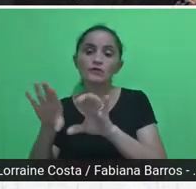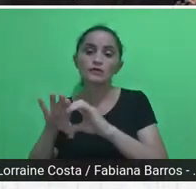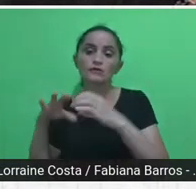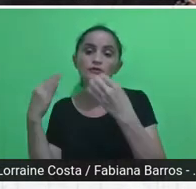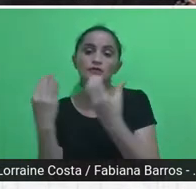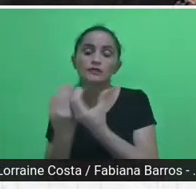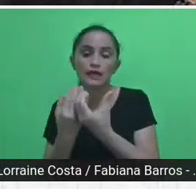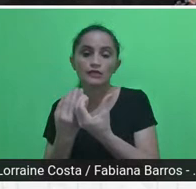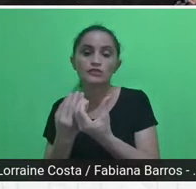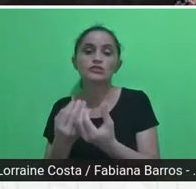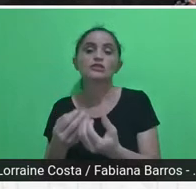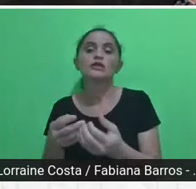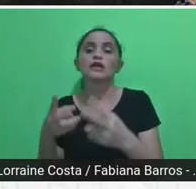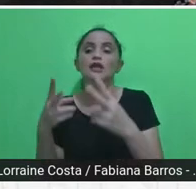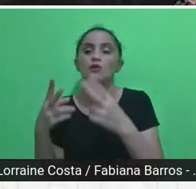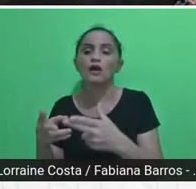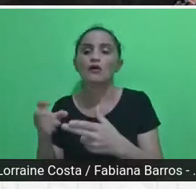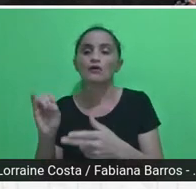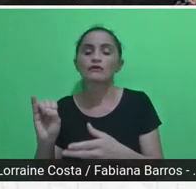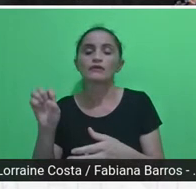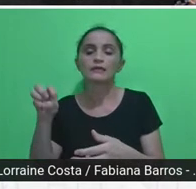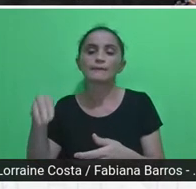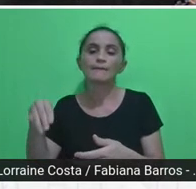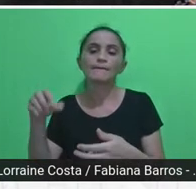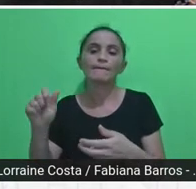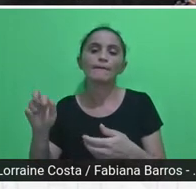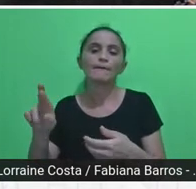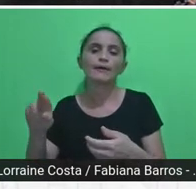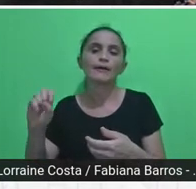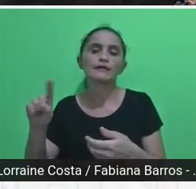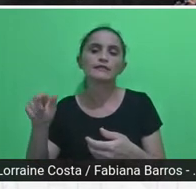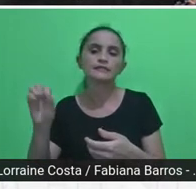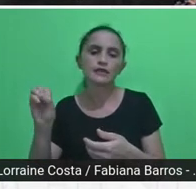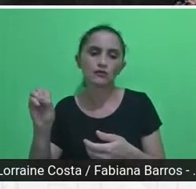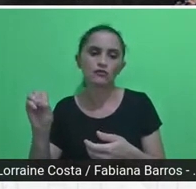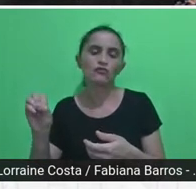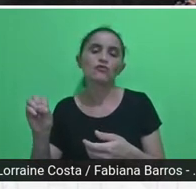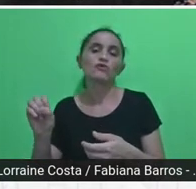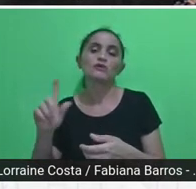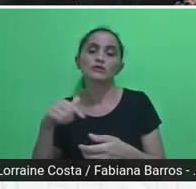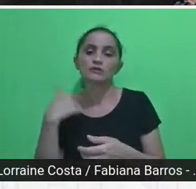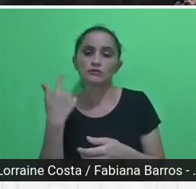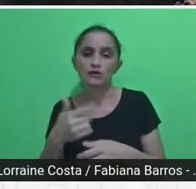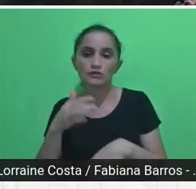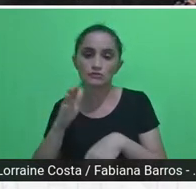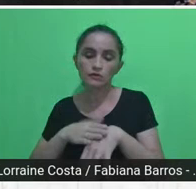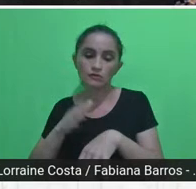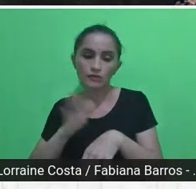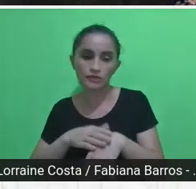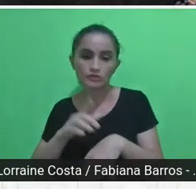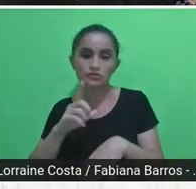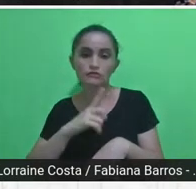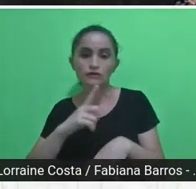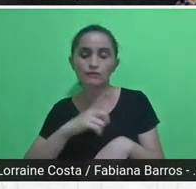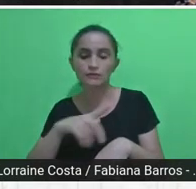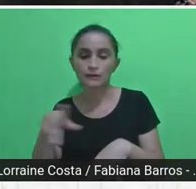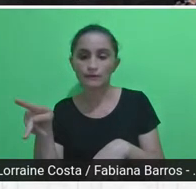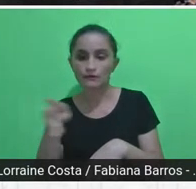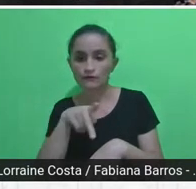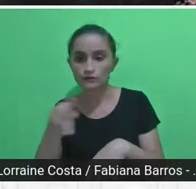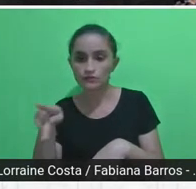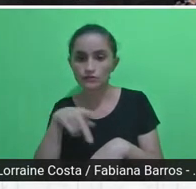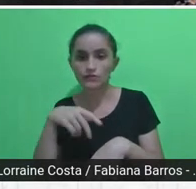para que pudéssemos ficar uma semana, né? Nessa ocasião, nós trouxemos a professora Ana Paula Baltazar da